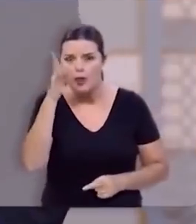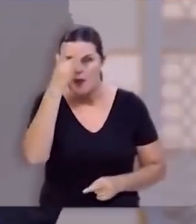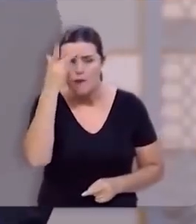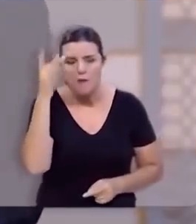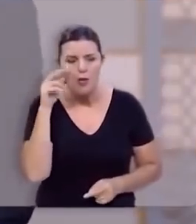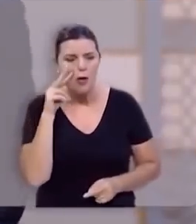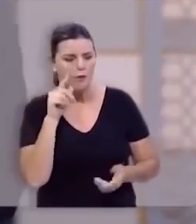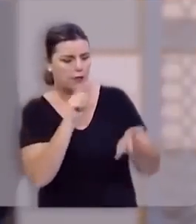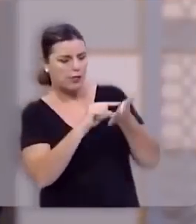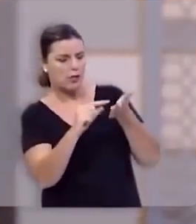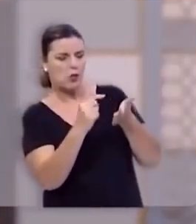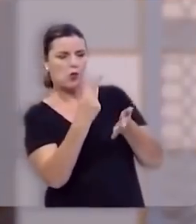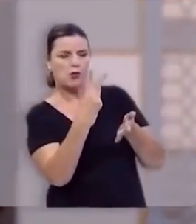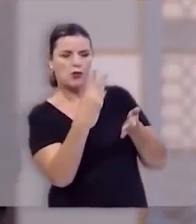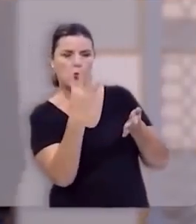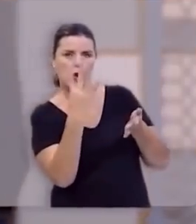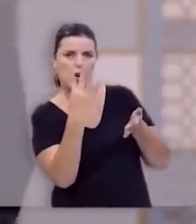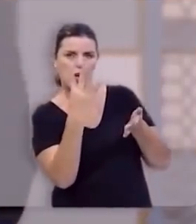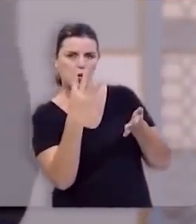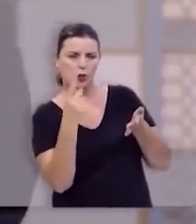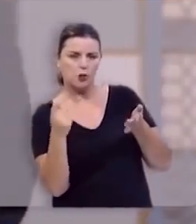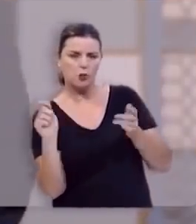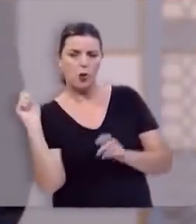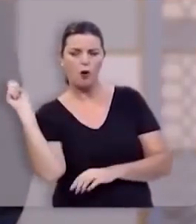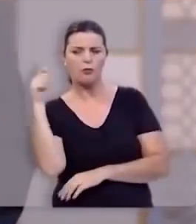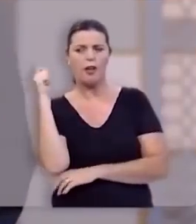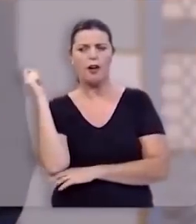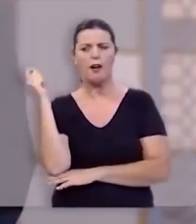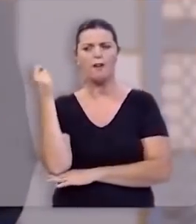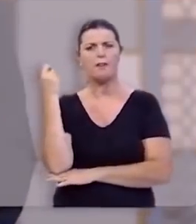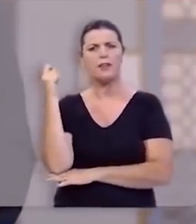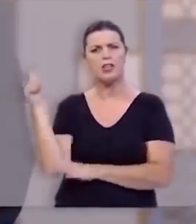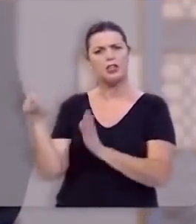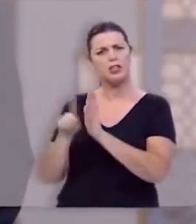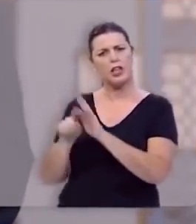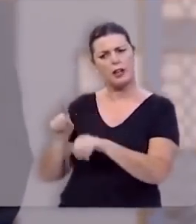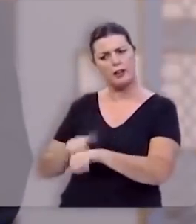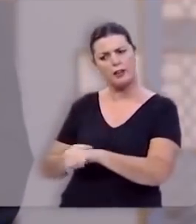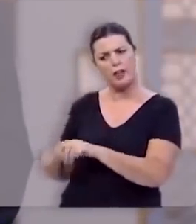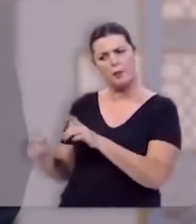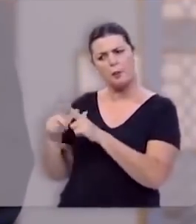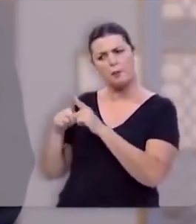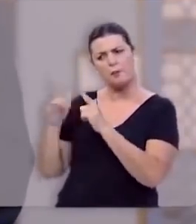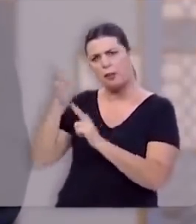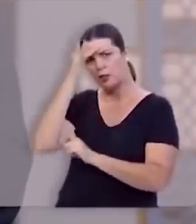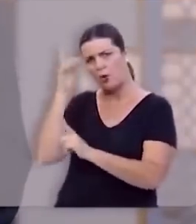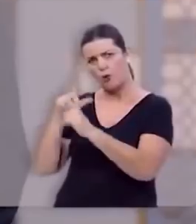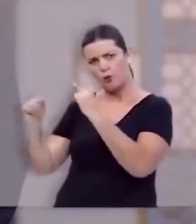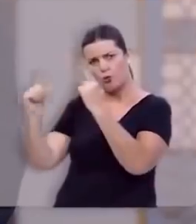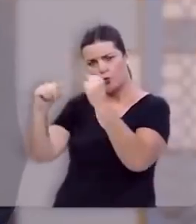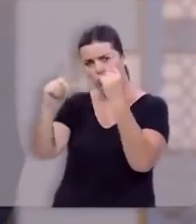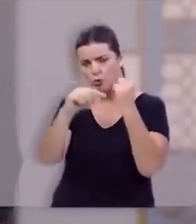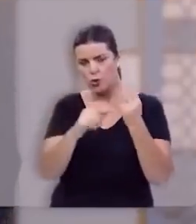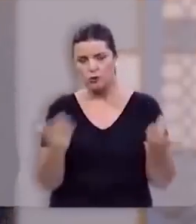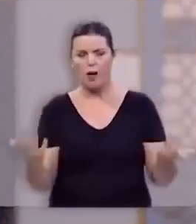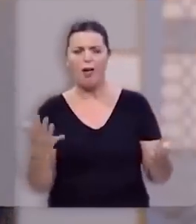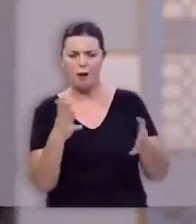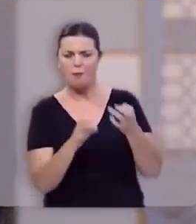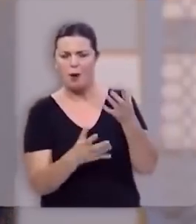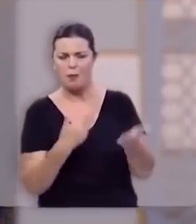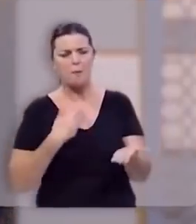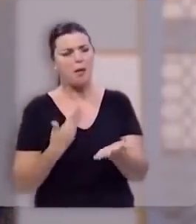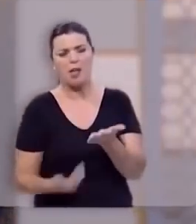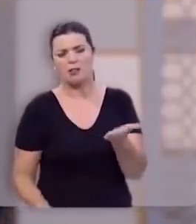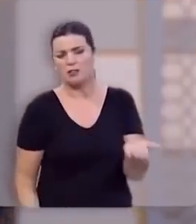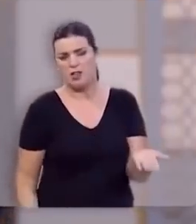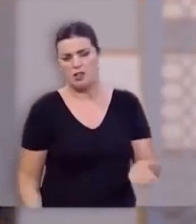os versos 24 a 26, Davi chega numa hora em que está todo mundo fugindo e dizendo o seguinte, olha, é uma batalha